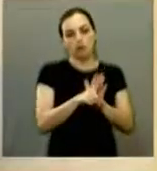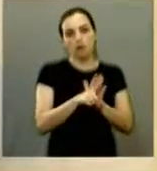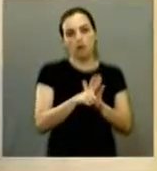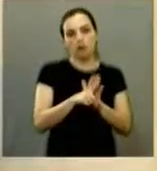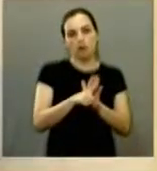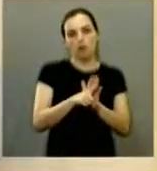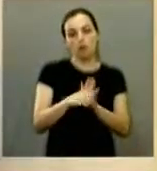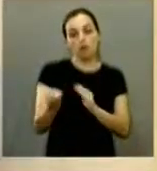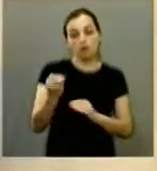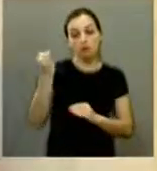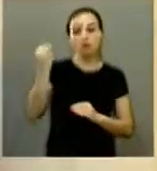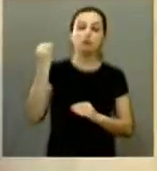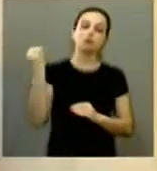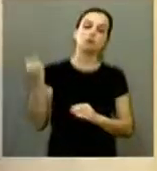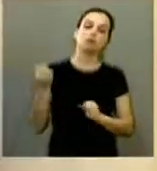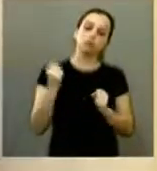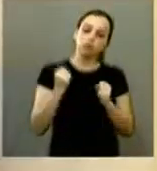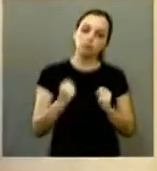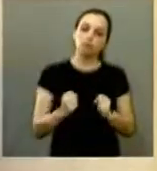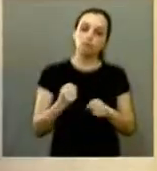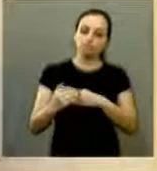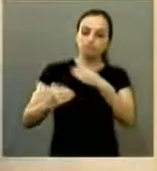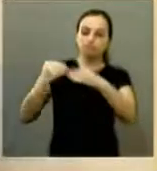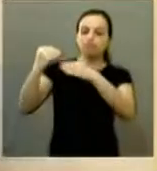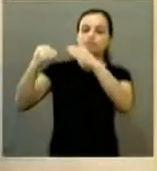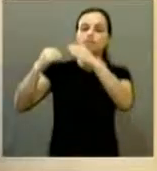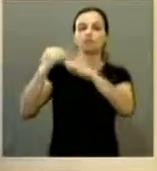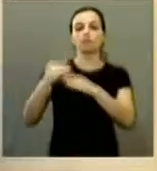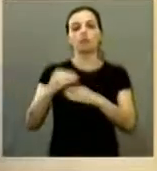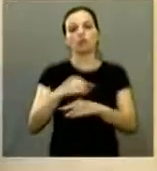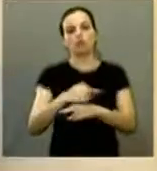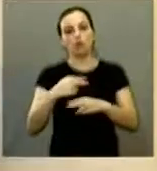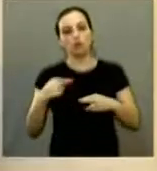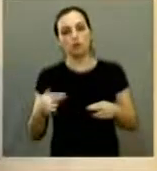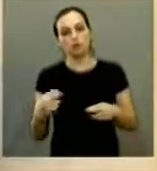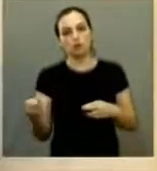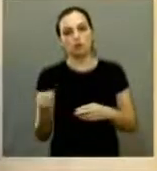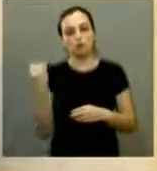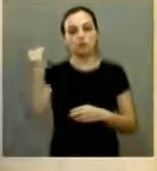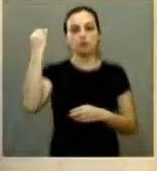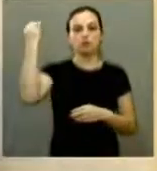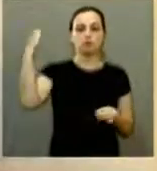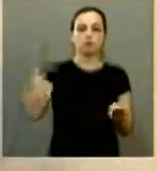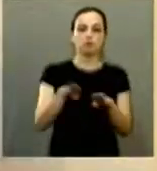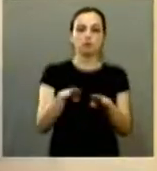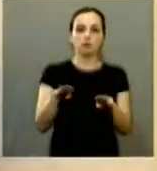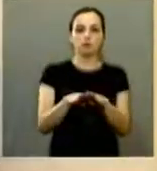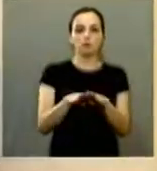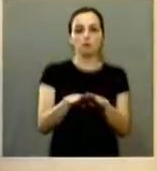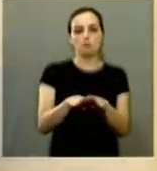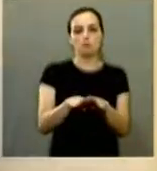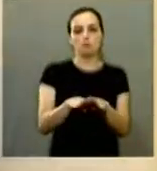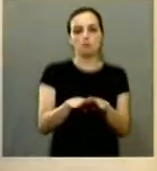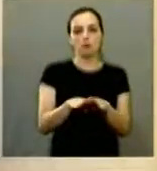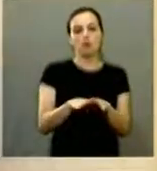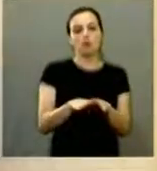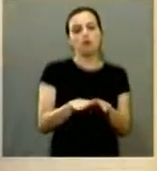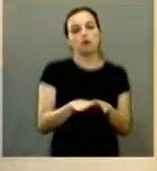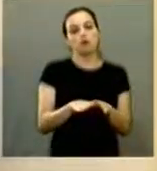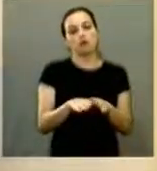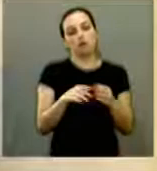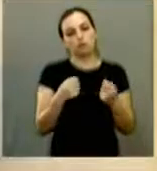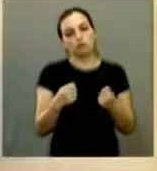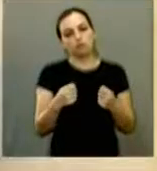importante que a gente possa avançar em outras questões que são fundamentais também e que não necessariamente exige